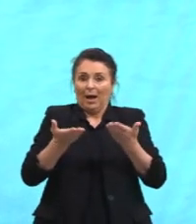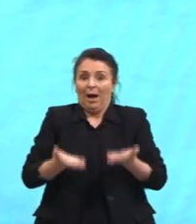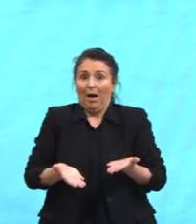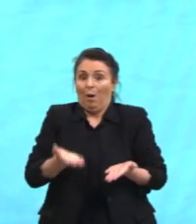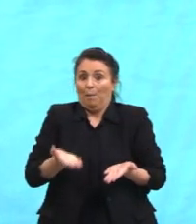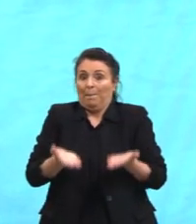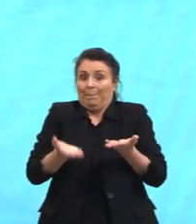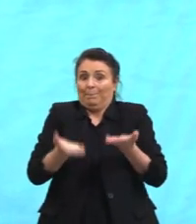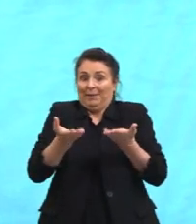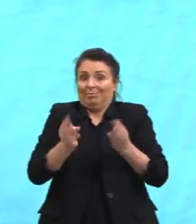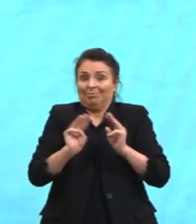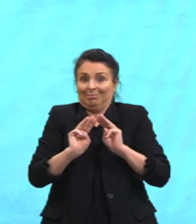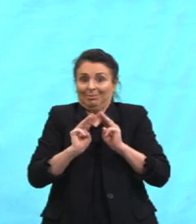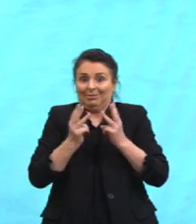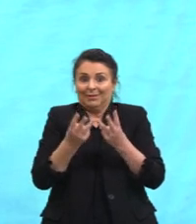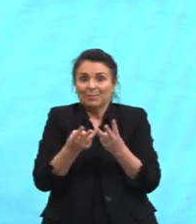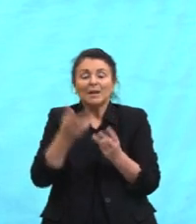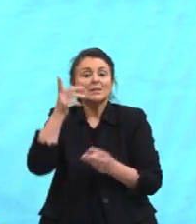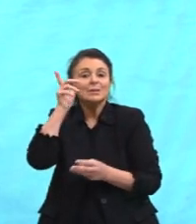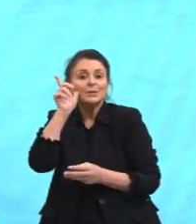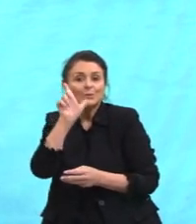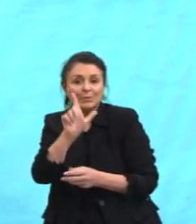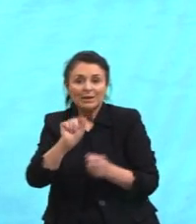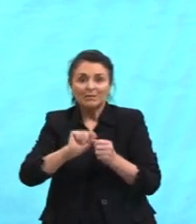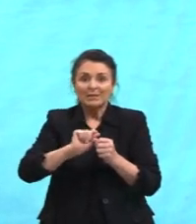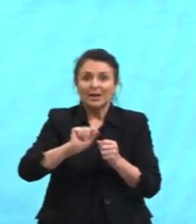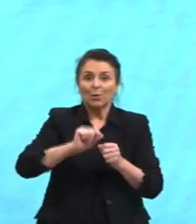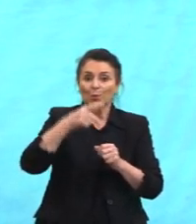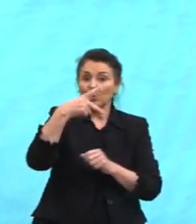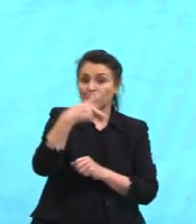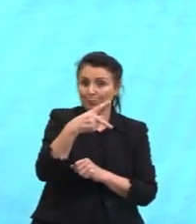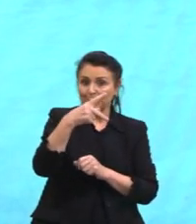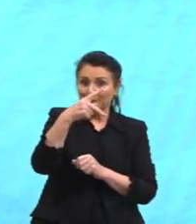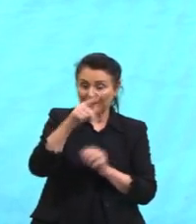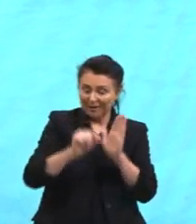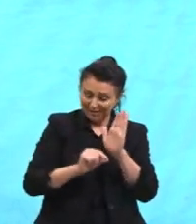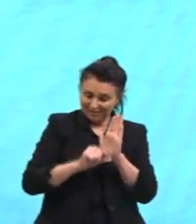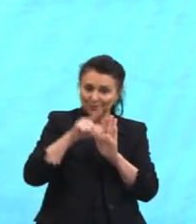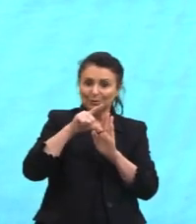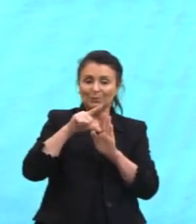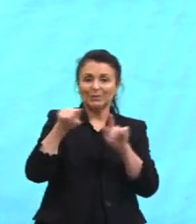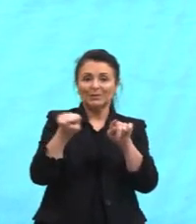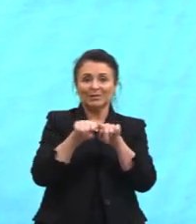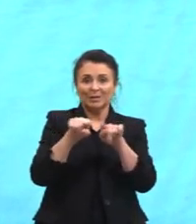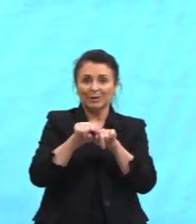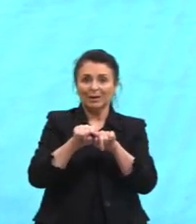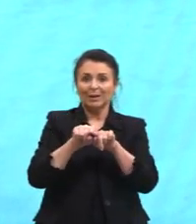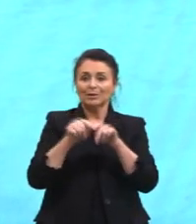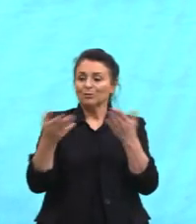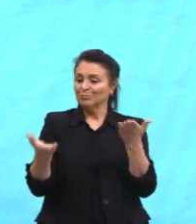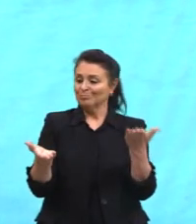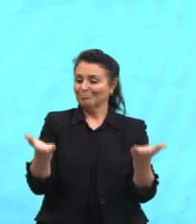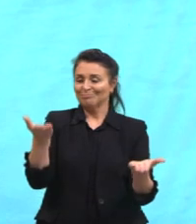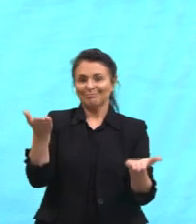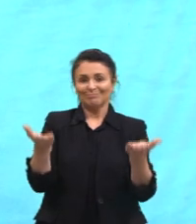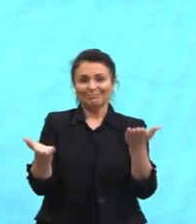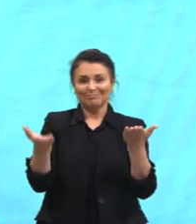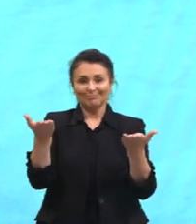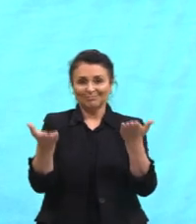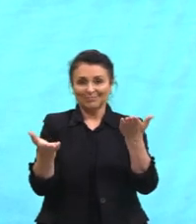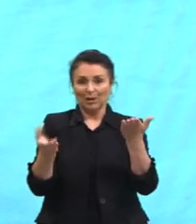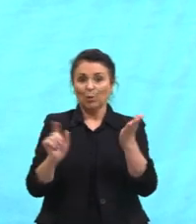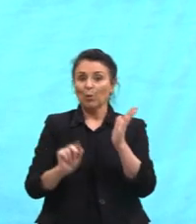aumenta a massa, a gente consegue com que esse peso fique maior. Então, gente compensa esse valor que é mais